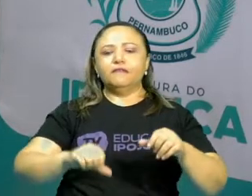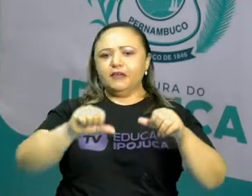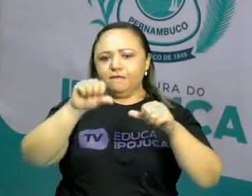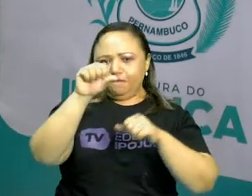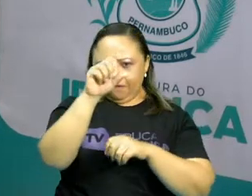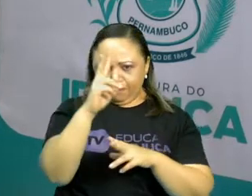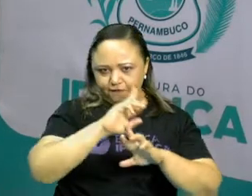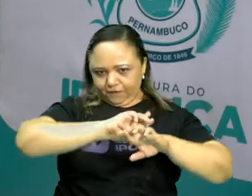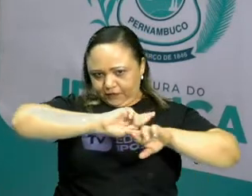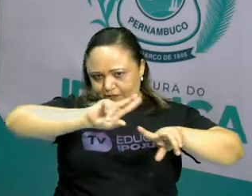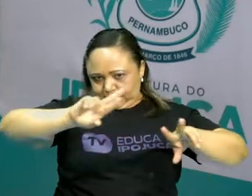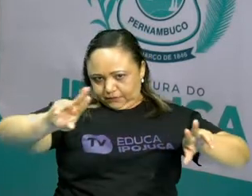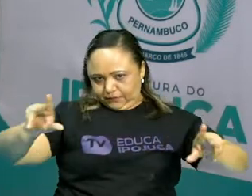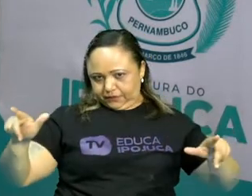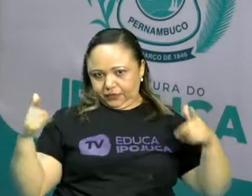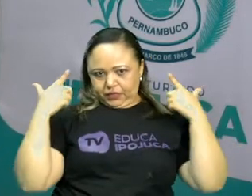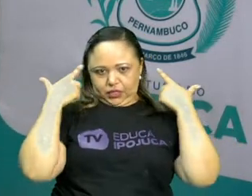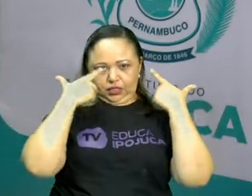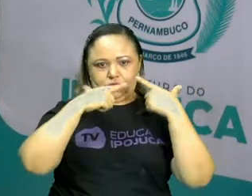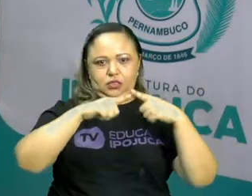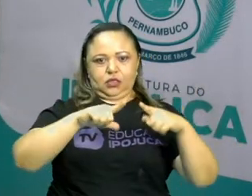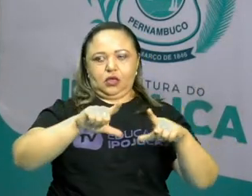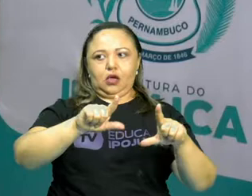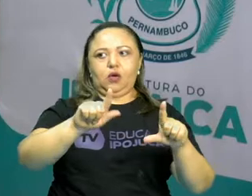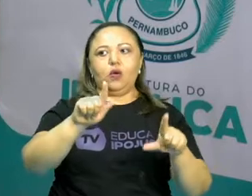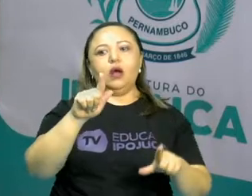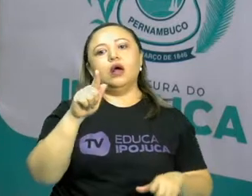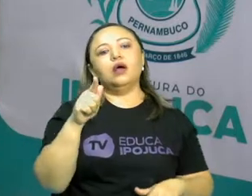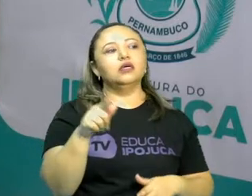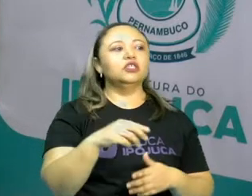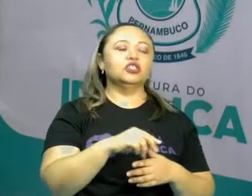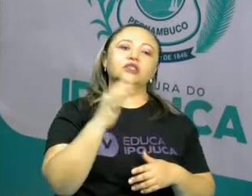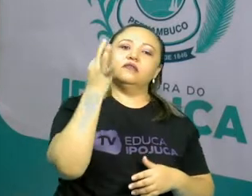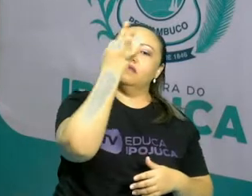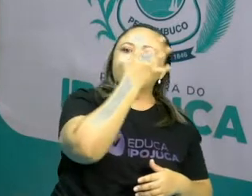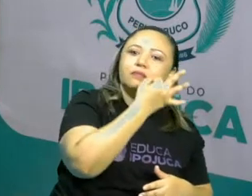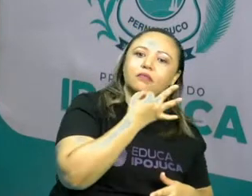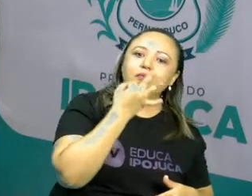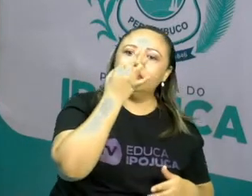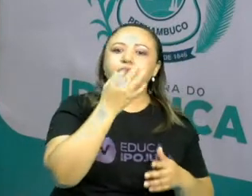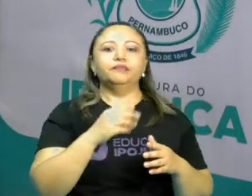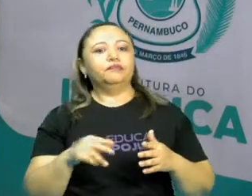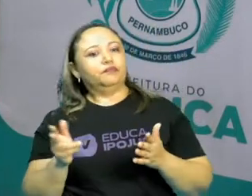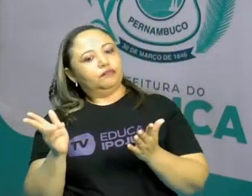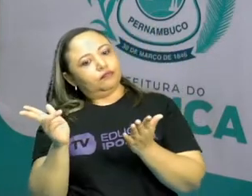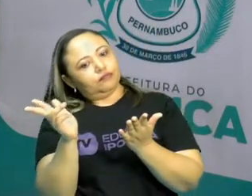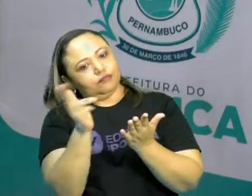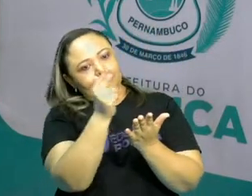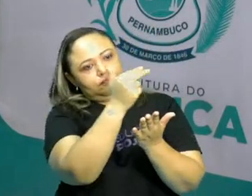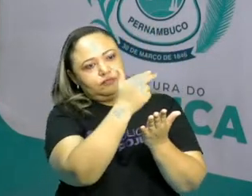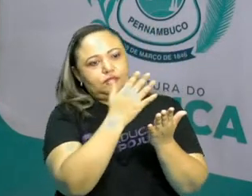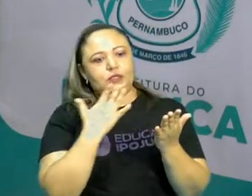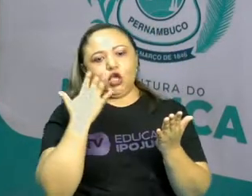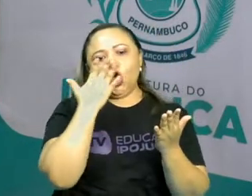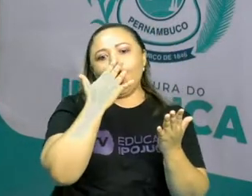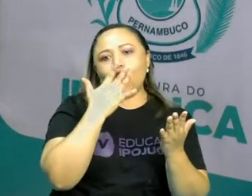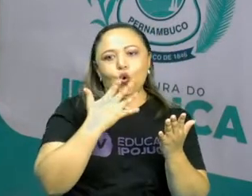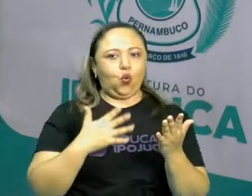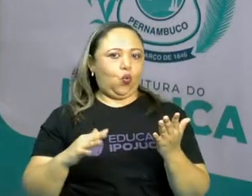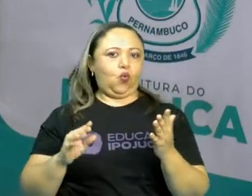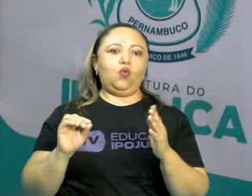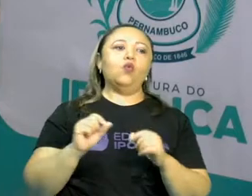linguagens. Ele pode ter a linguagem verbal, ele tem cores, ele tem desenhos, ele tem